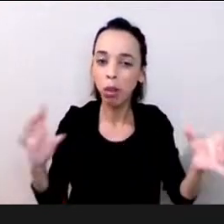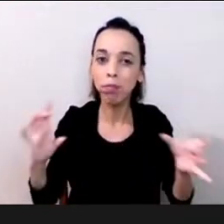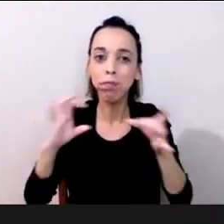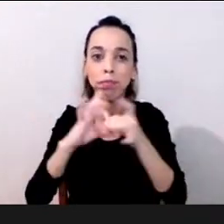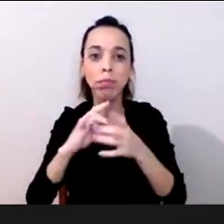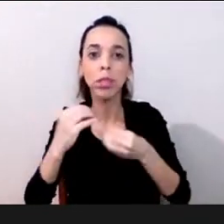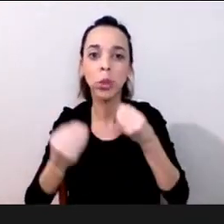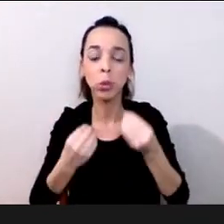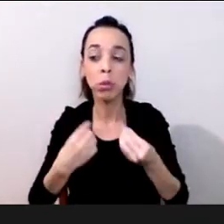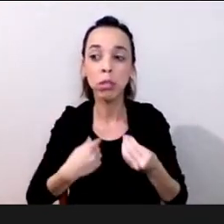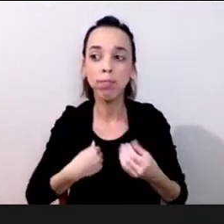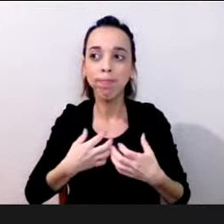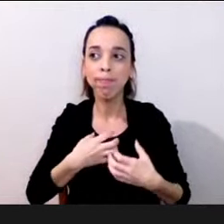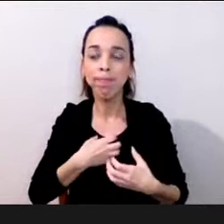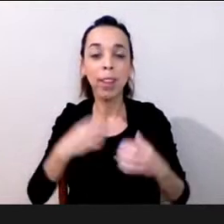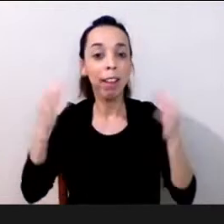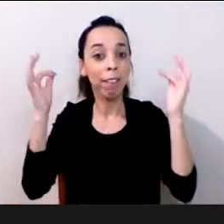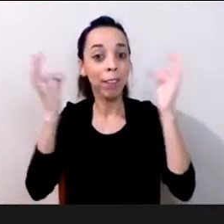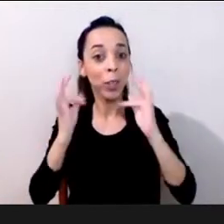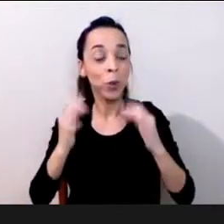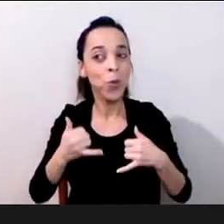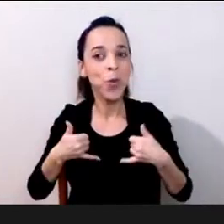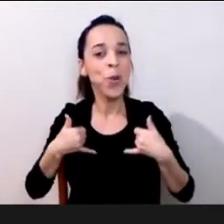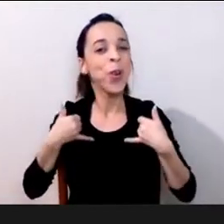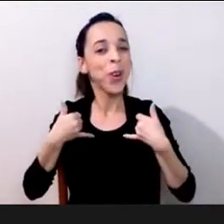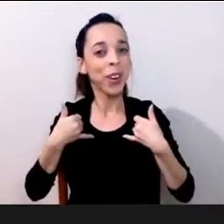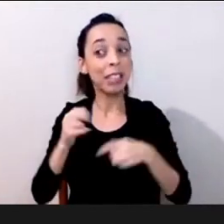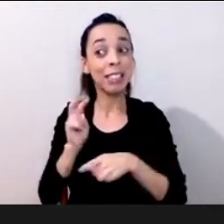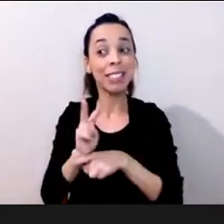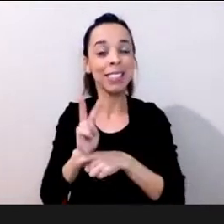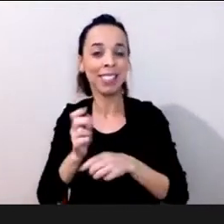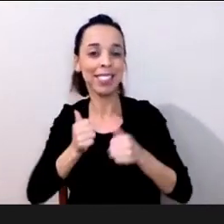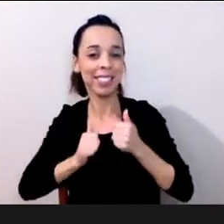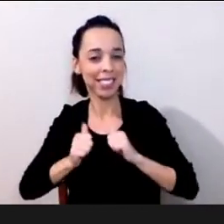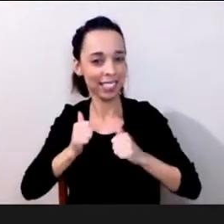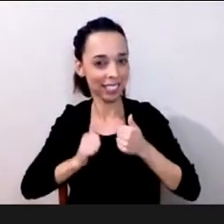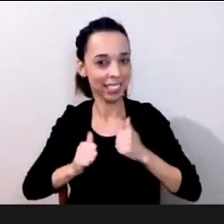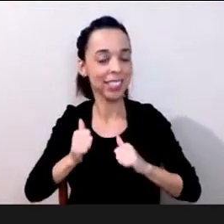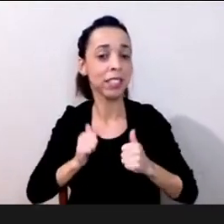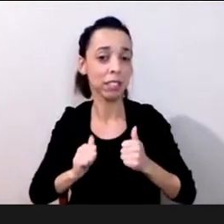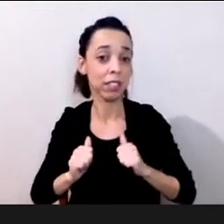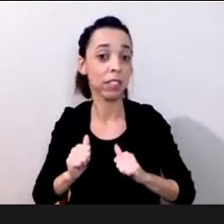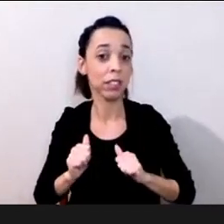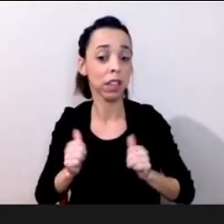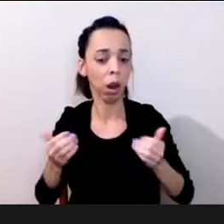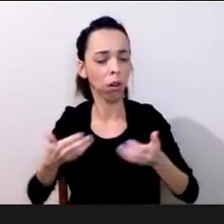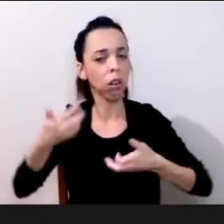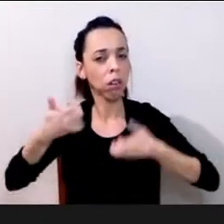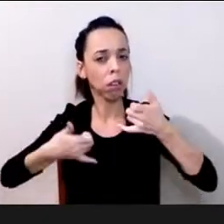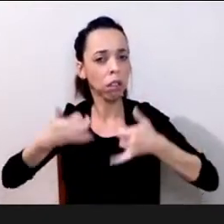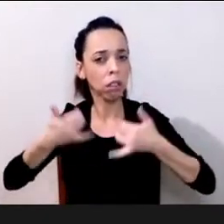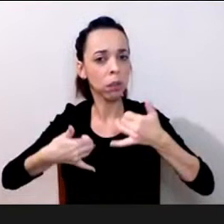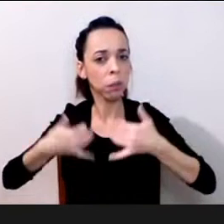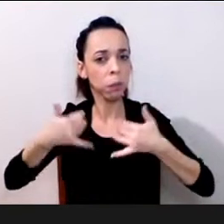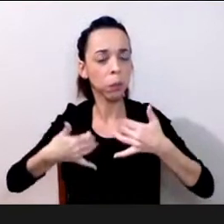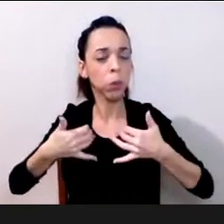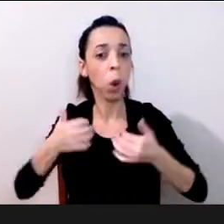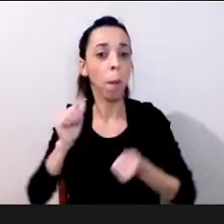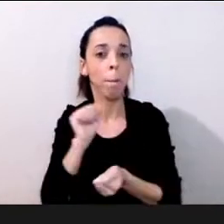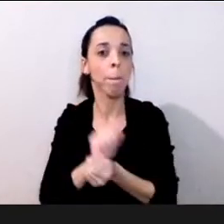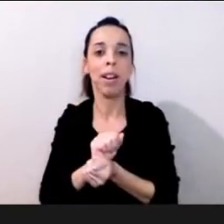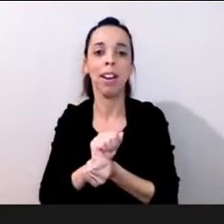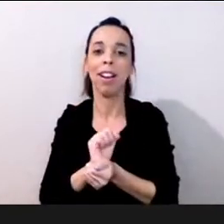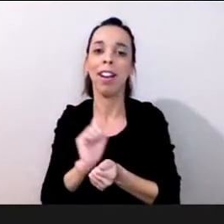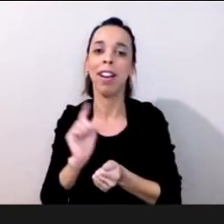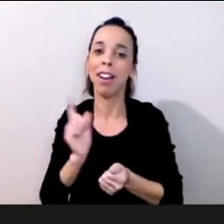esperançosa de termos aqui e continuarmos fora que bom que a gente consegue com o digital